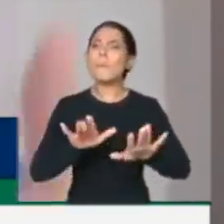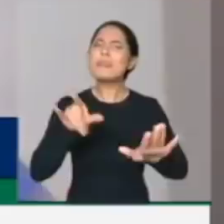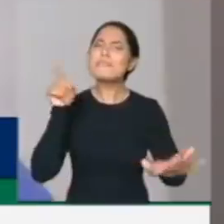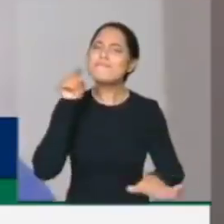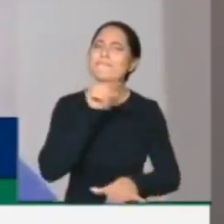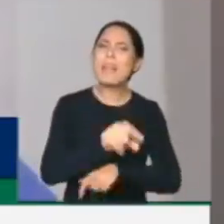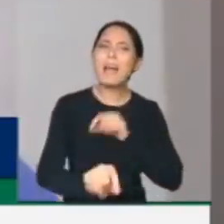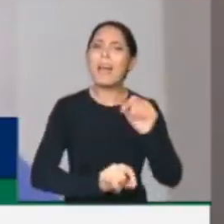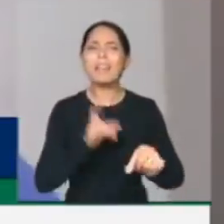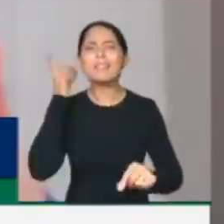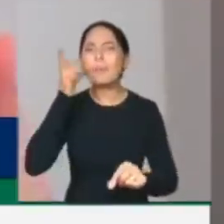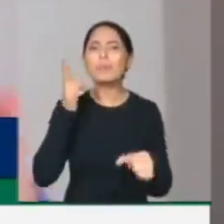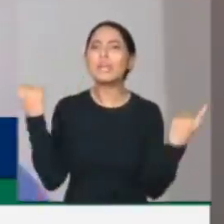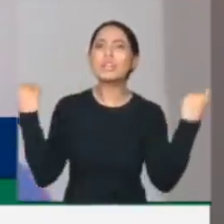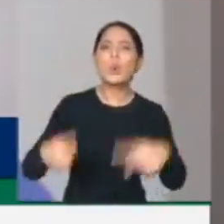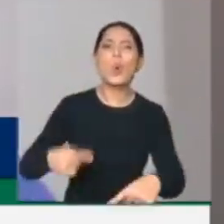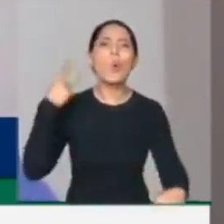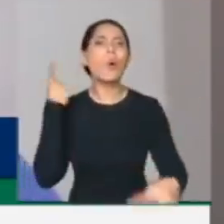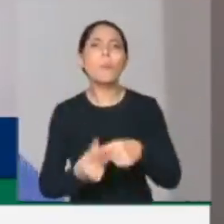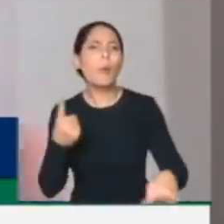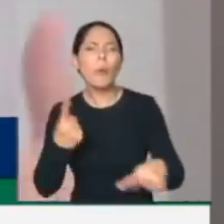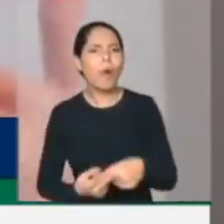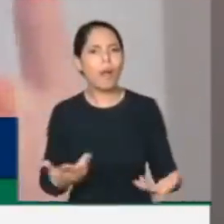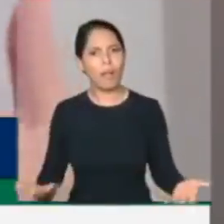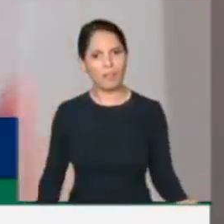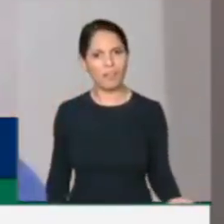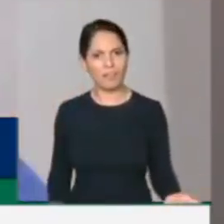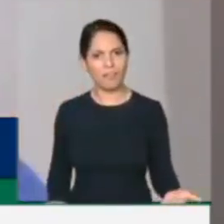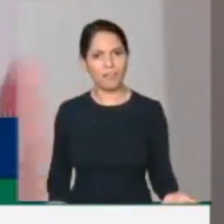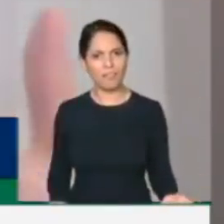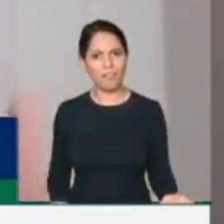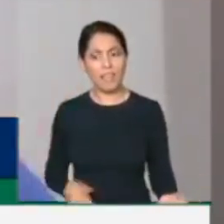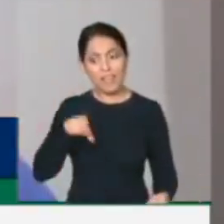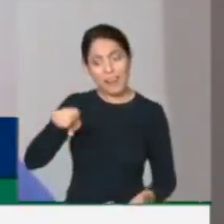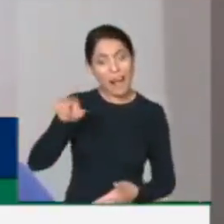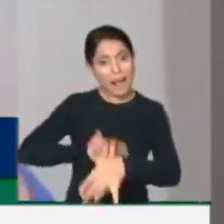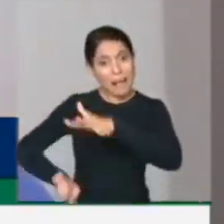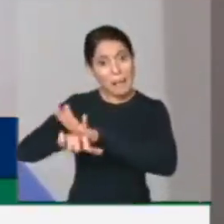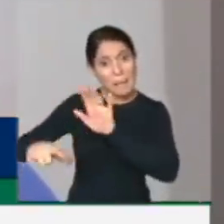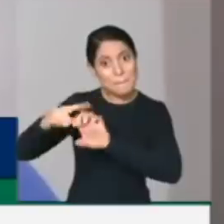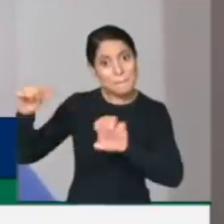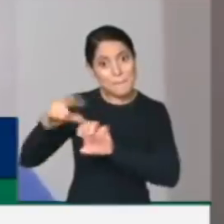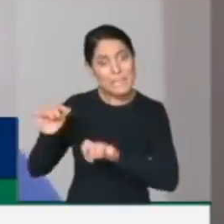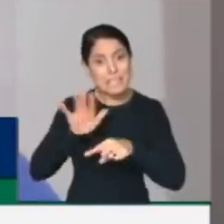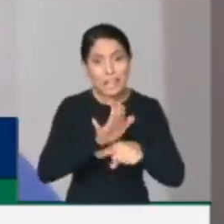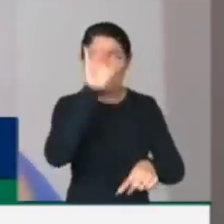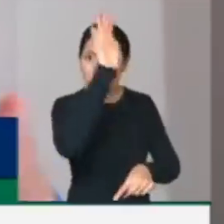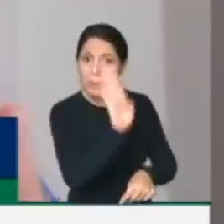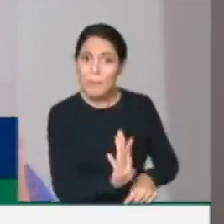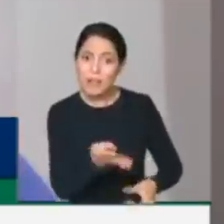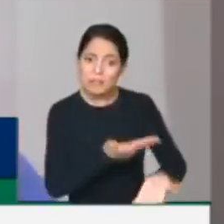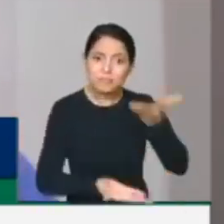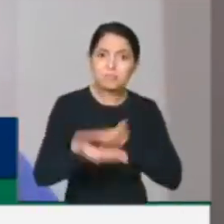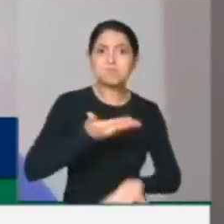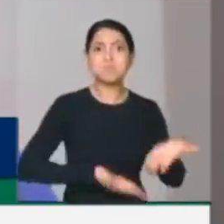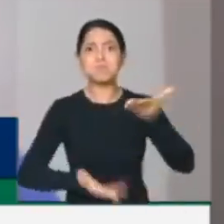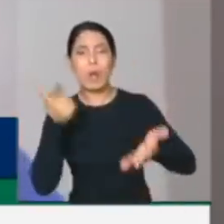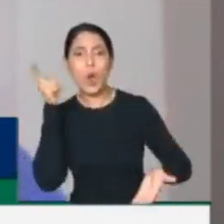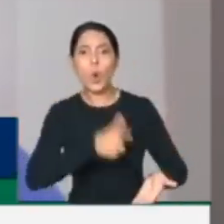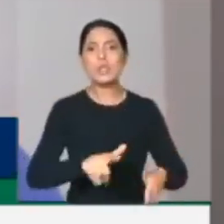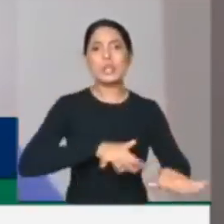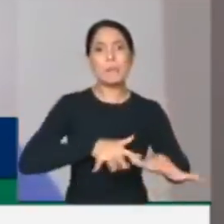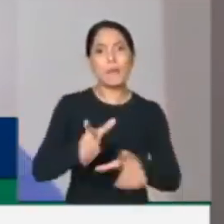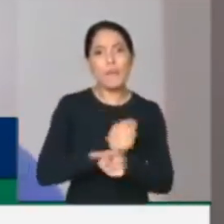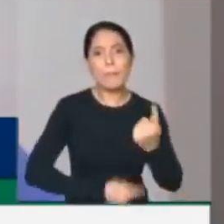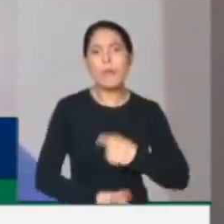quem financia este parlamento, quem financia a máquina pública, quem mantém o Brasil girando? O que esses parlamentares têm